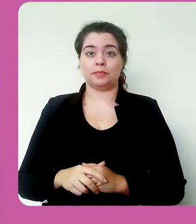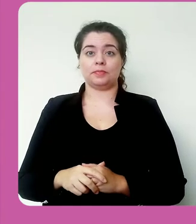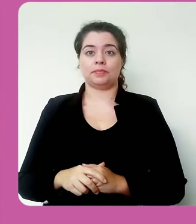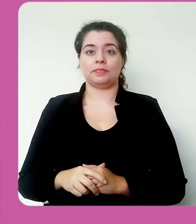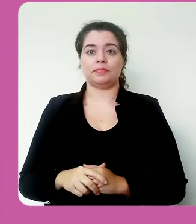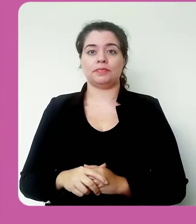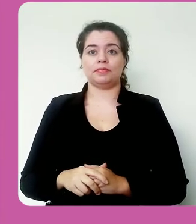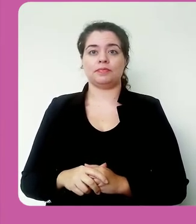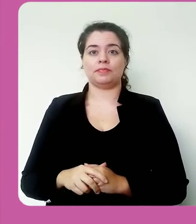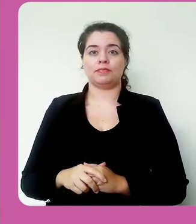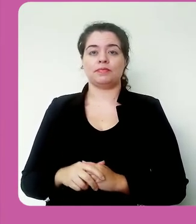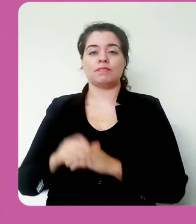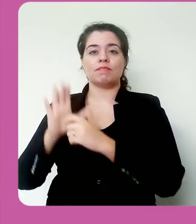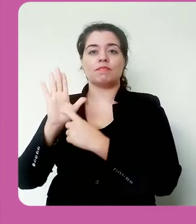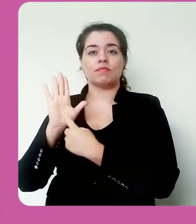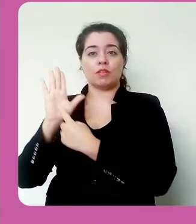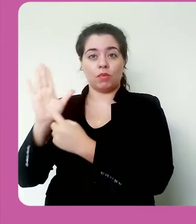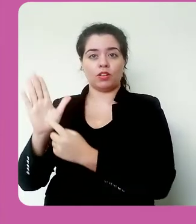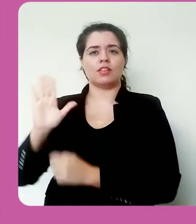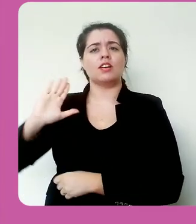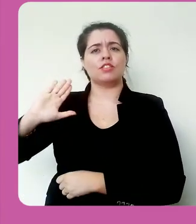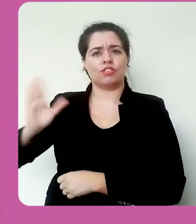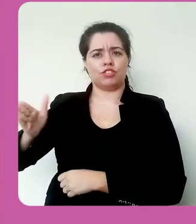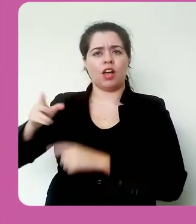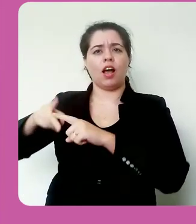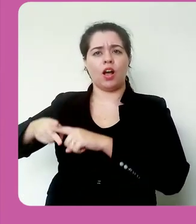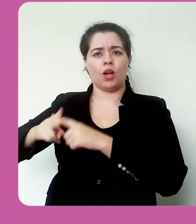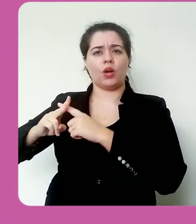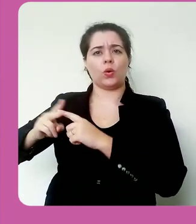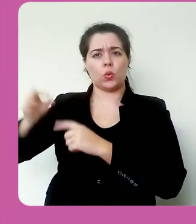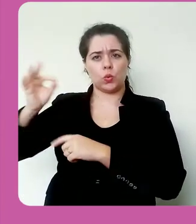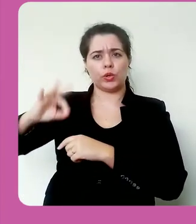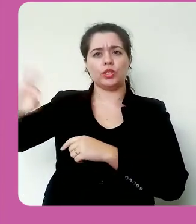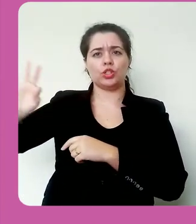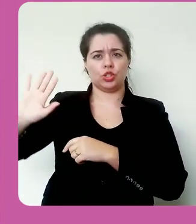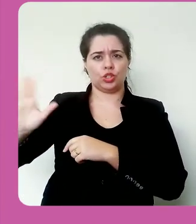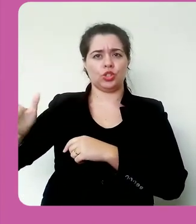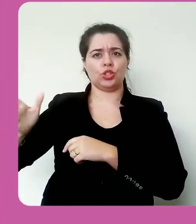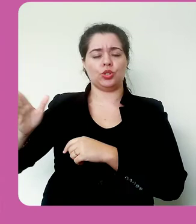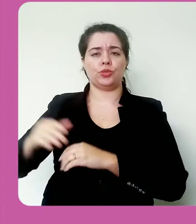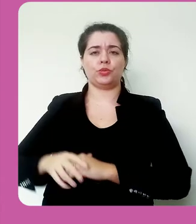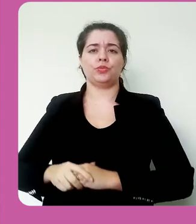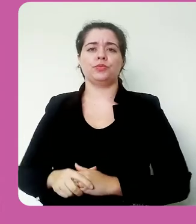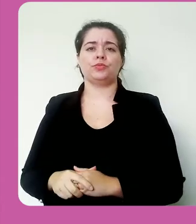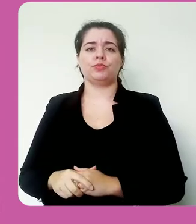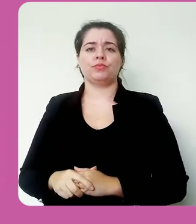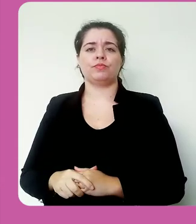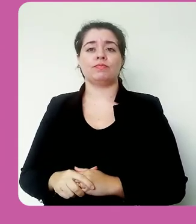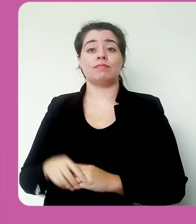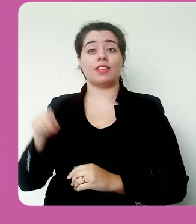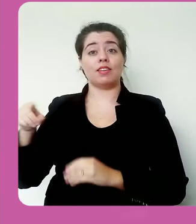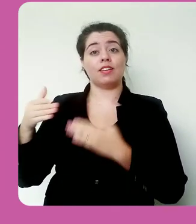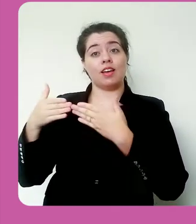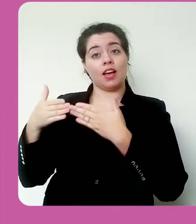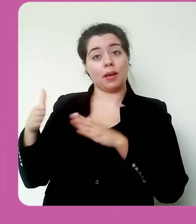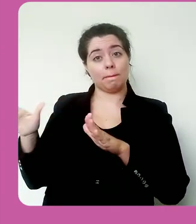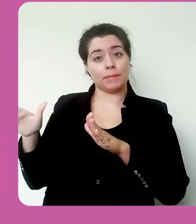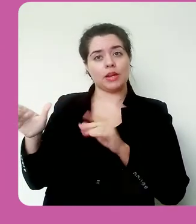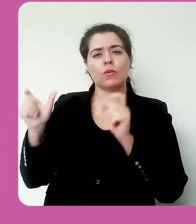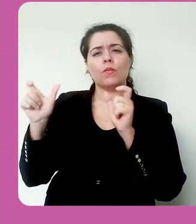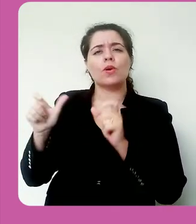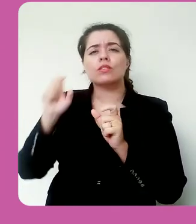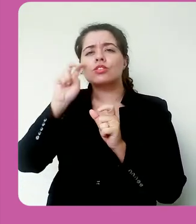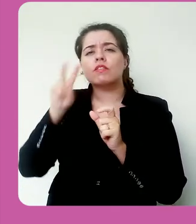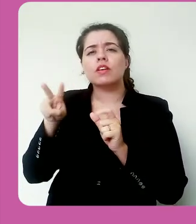é... está dizendo aqui, ó, que foi corrigido, tá, e que foi reaberto a tarefa. Onde é que eu vejo que foi